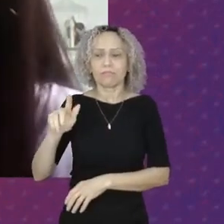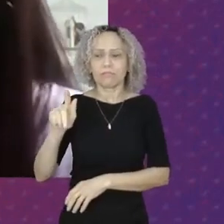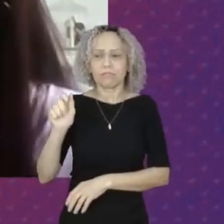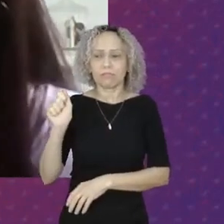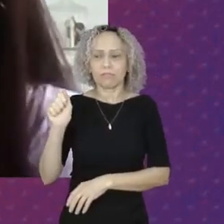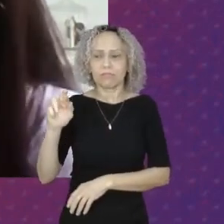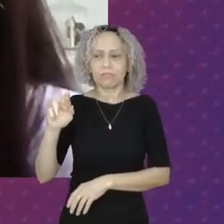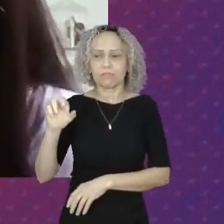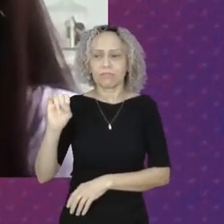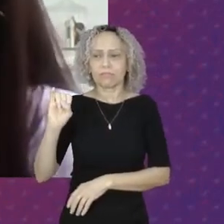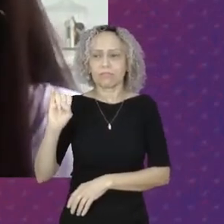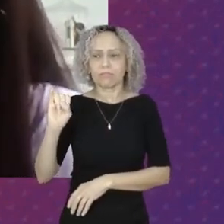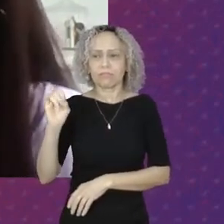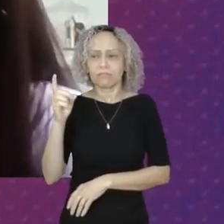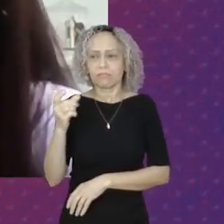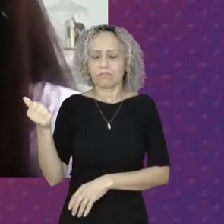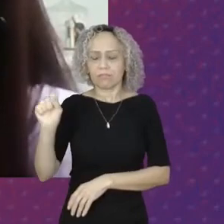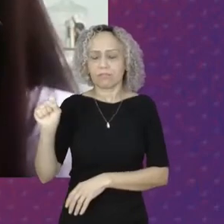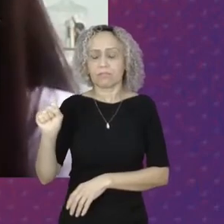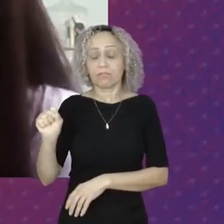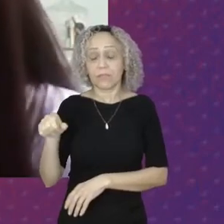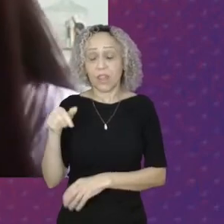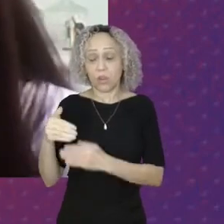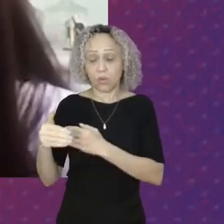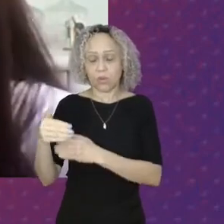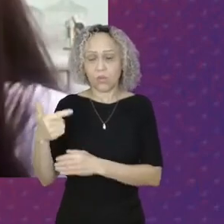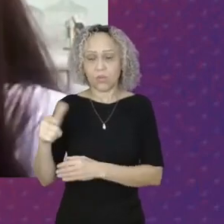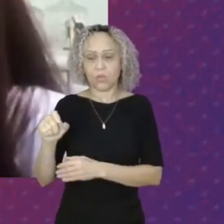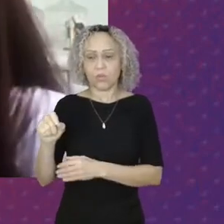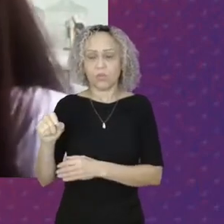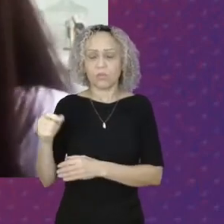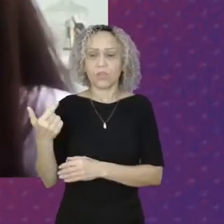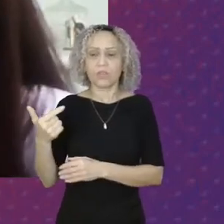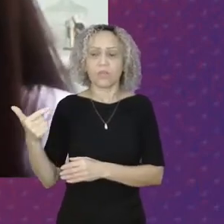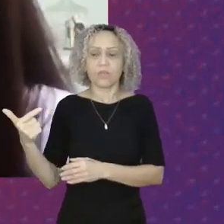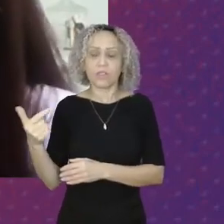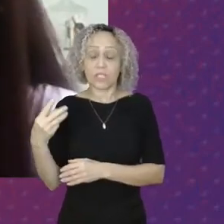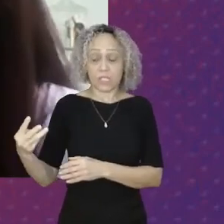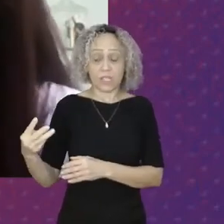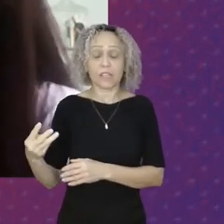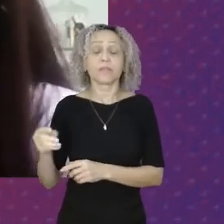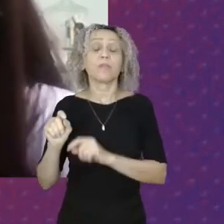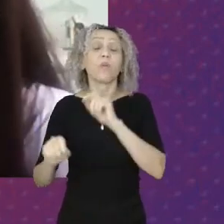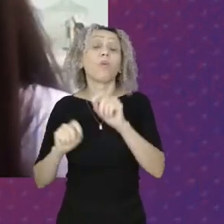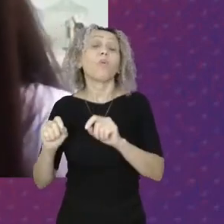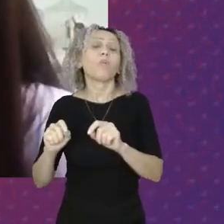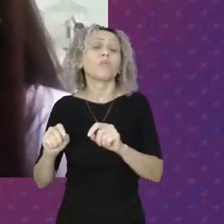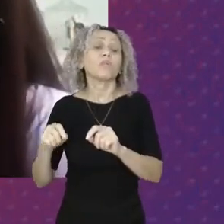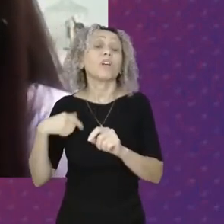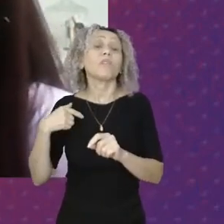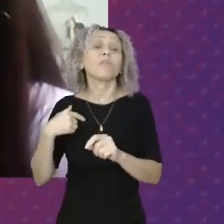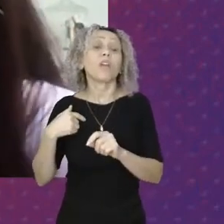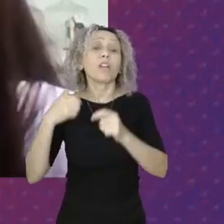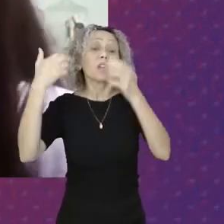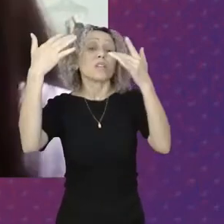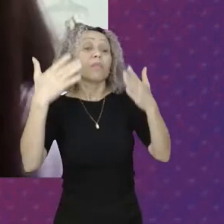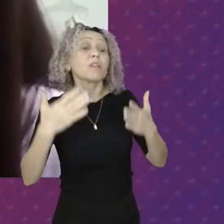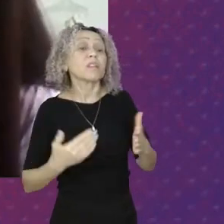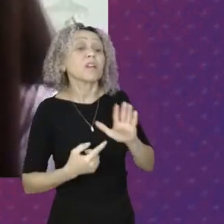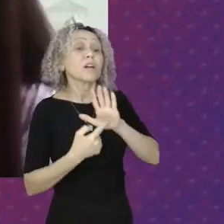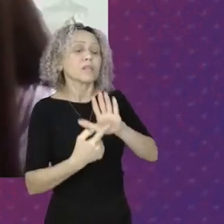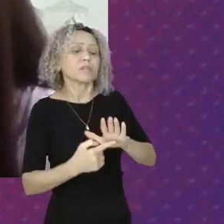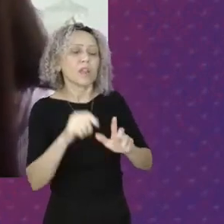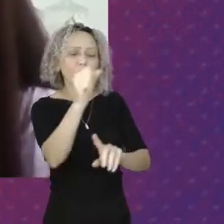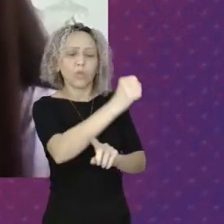das Margaridas De 2023 E através dele Nós falamos Para a sociedade Aquilo que nos Motiva E o sentido Dessa